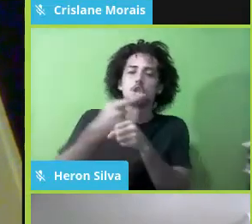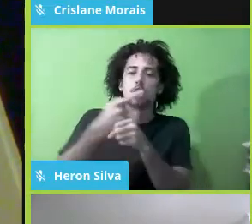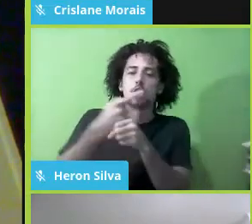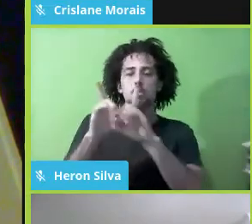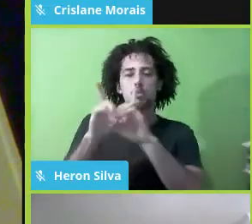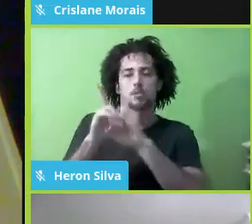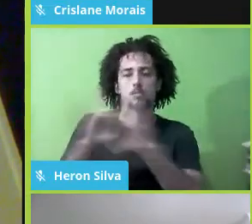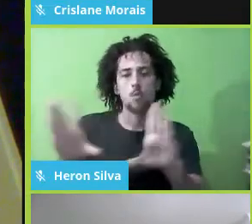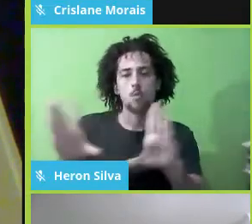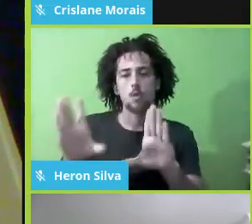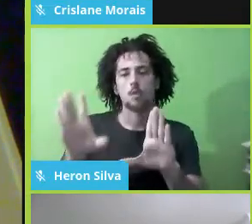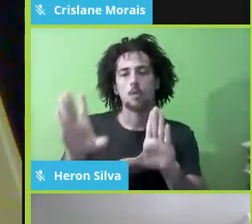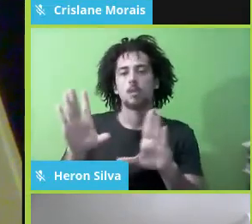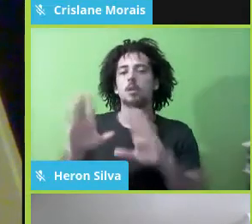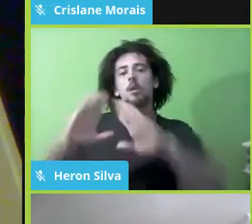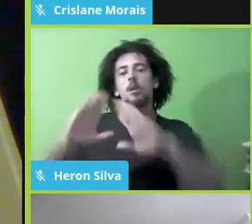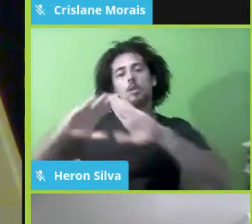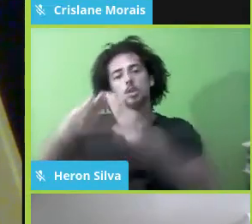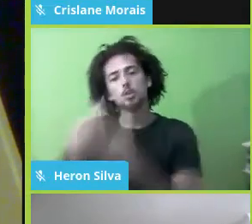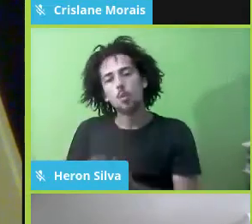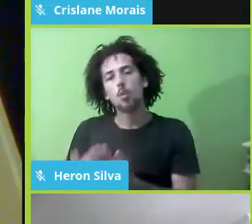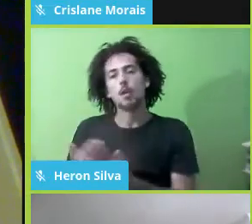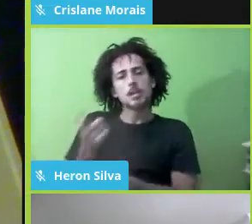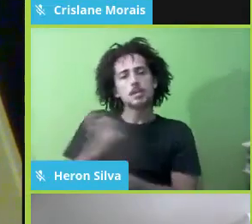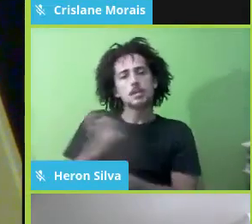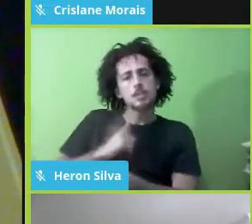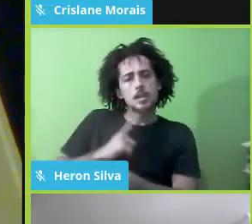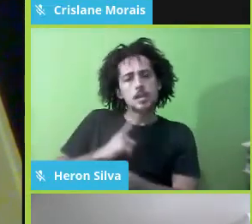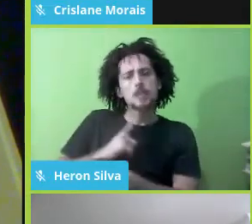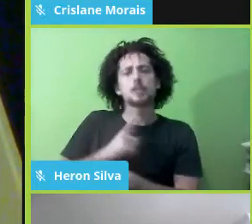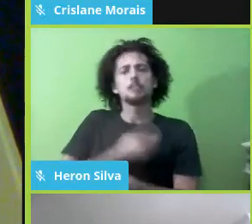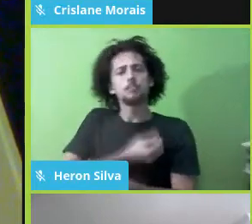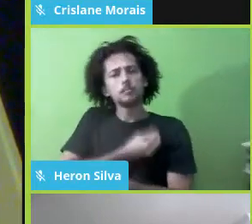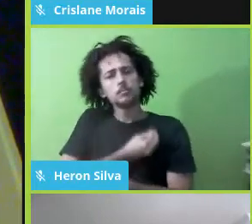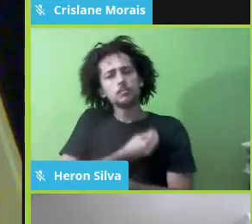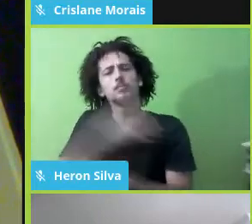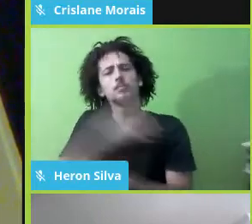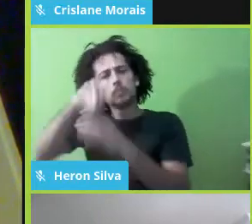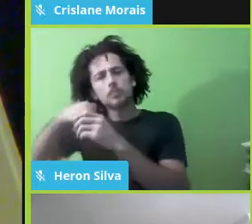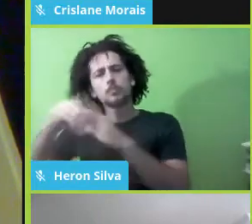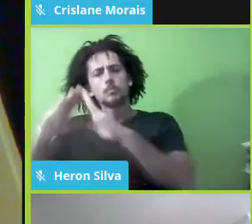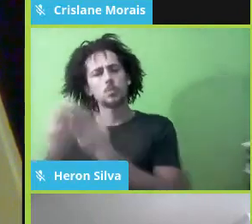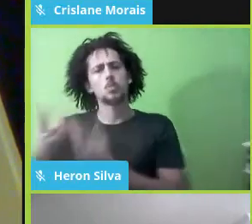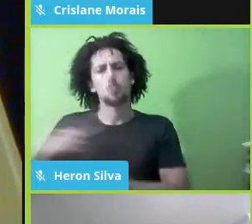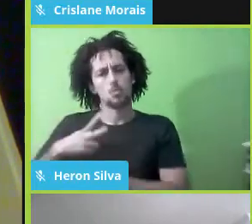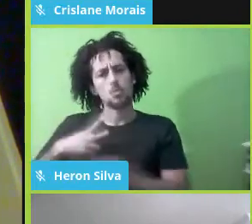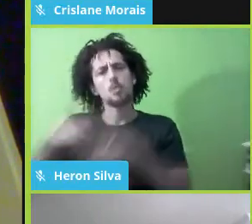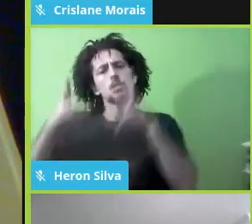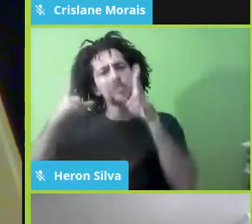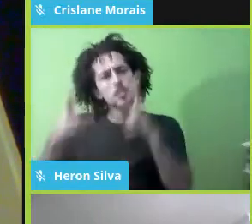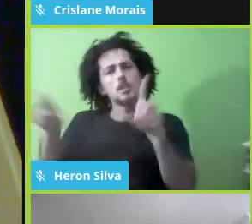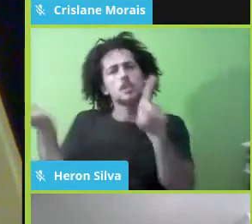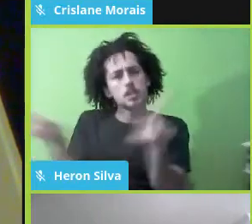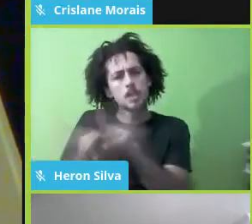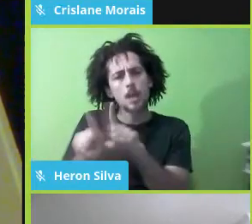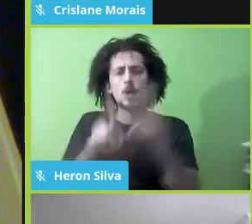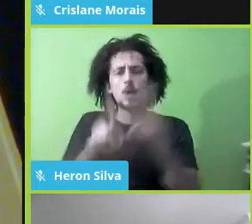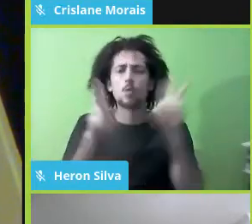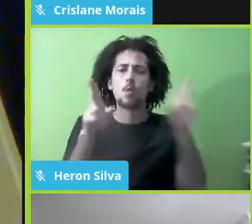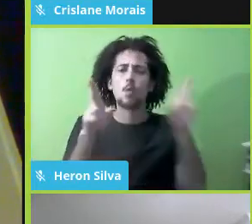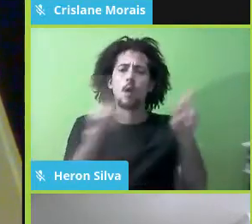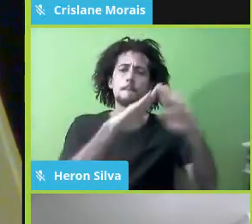da escola, ela tinha que existir também nas escolas privadas. A escola privada, ela tinha que garantir que,